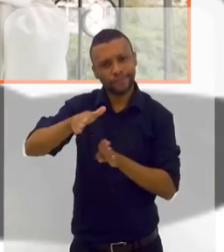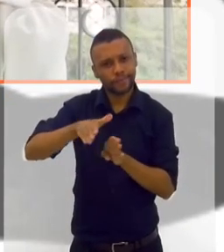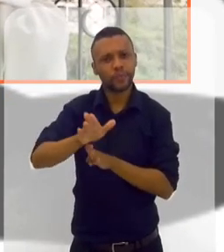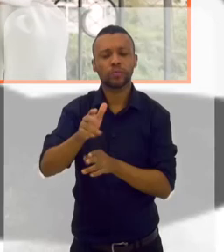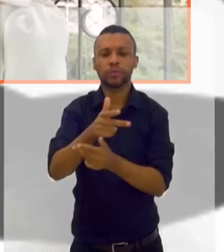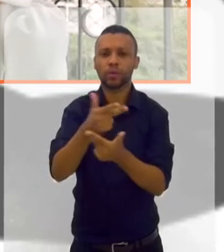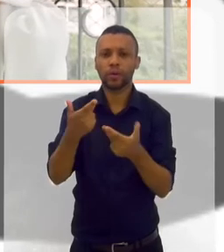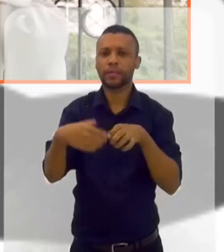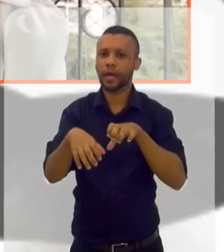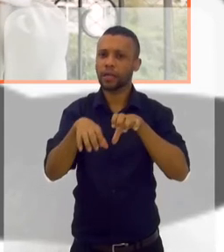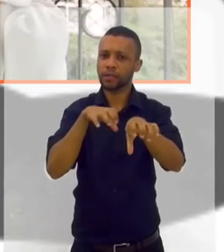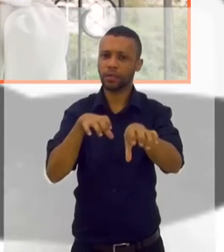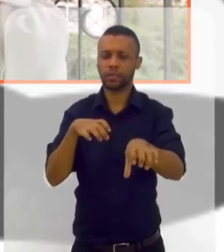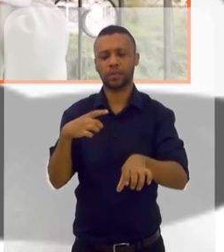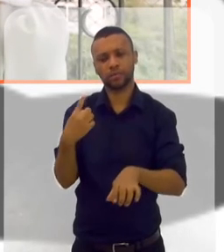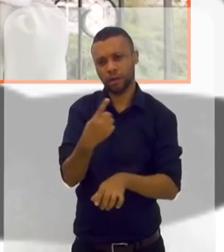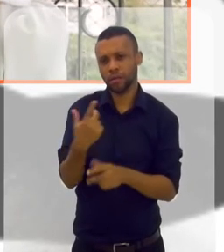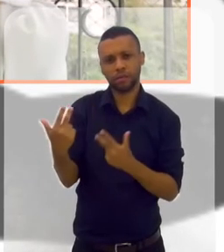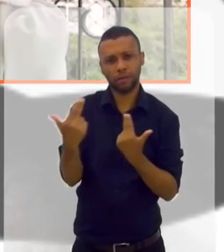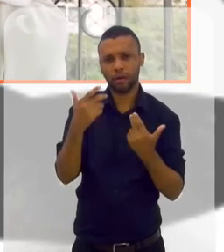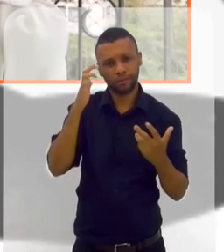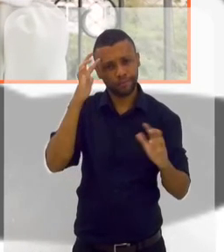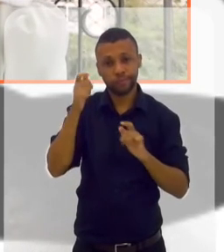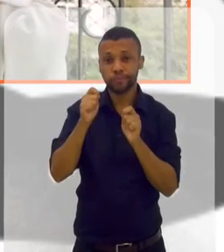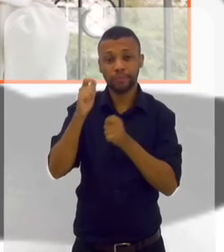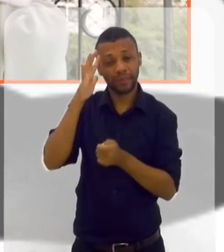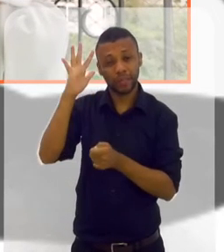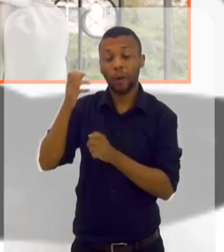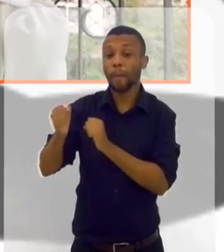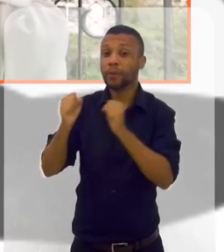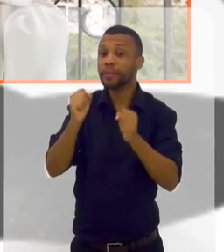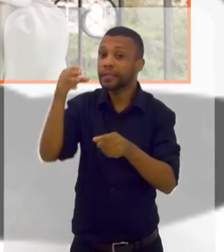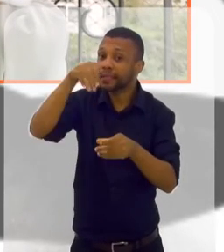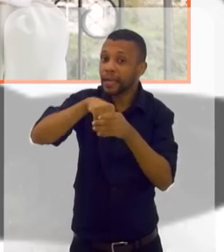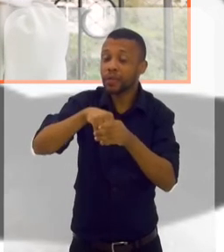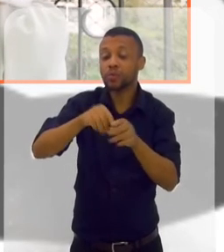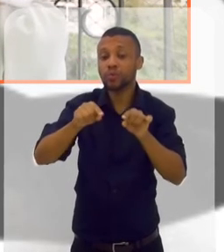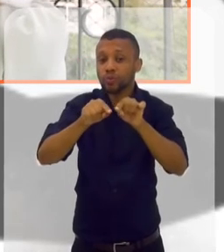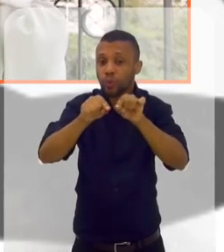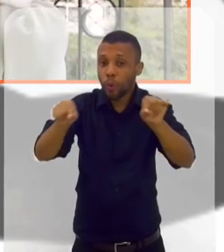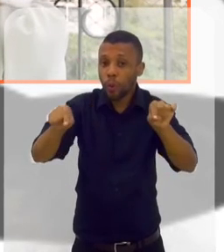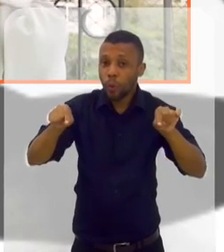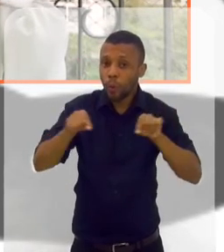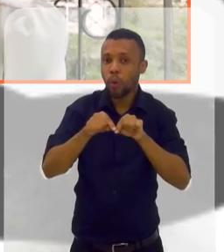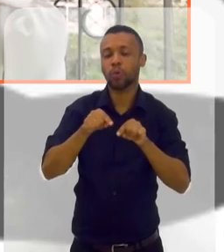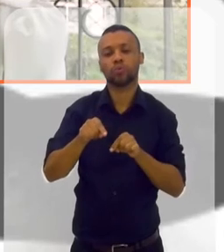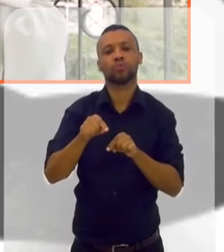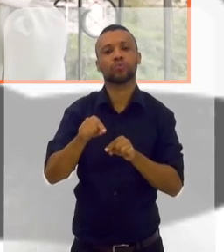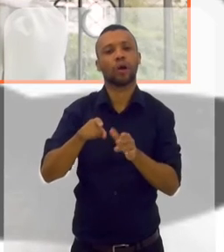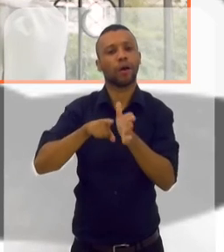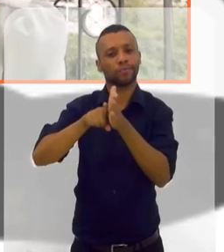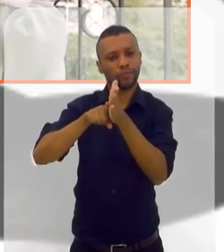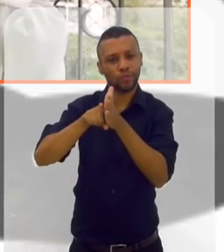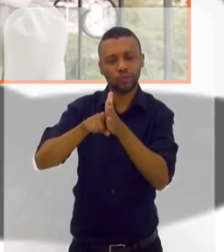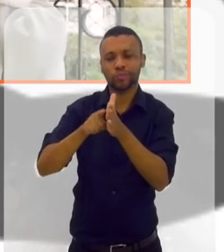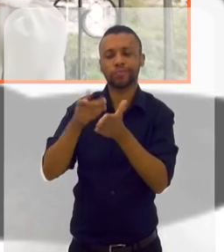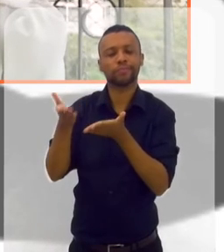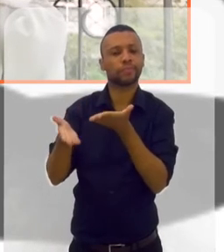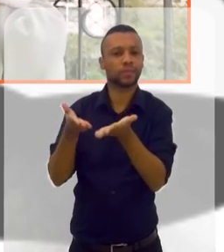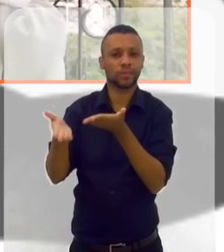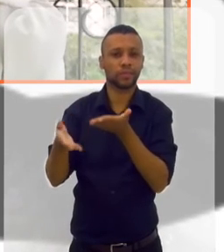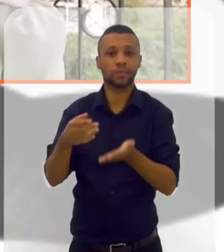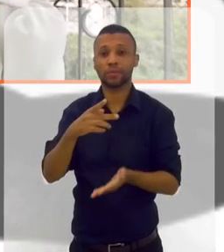recomendável. Uma coisa à distância, no nosso caso, que imagina o poder disso dentro de um consultório. E você não...